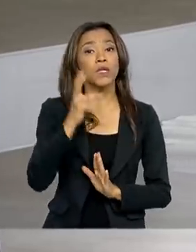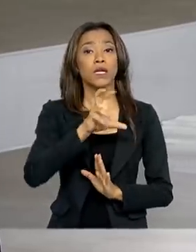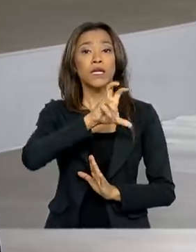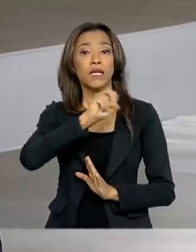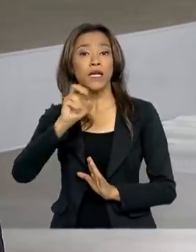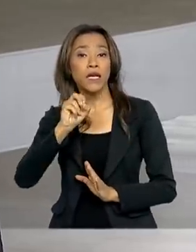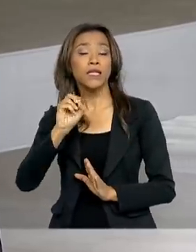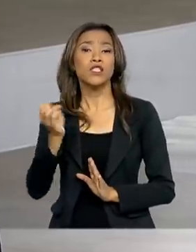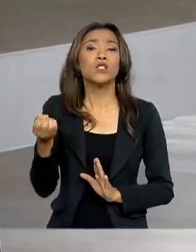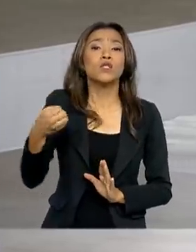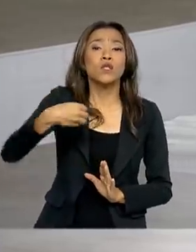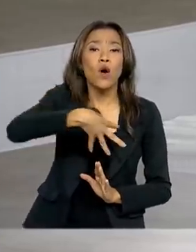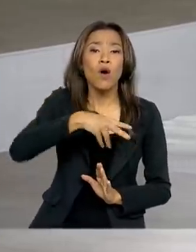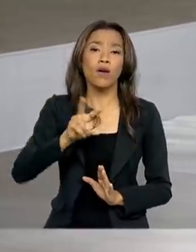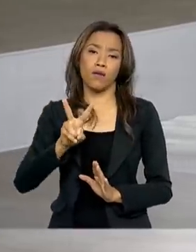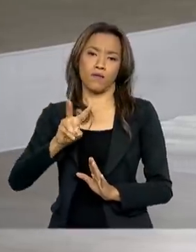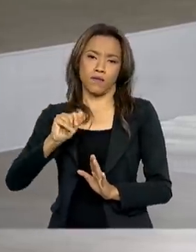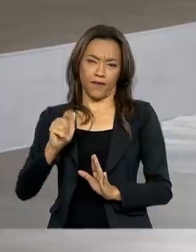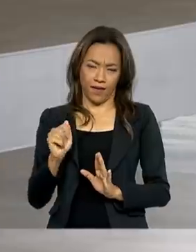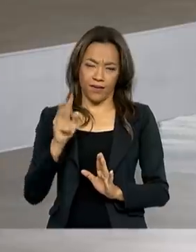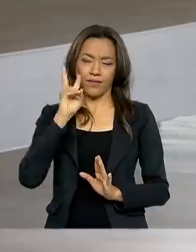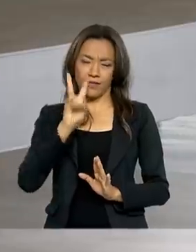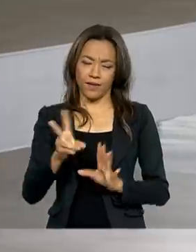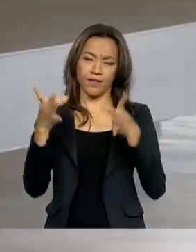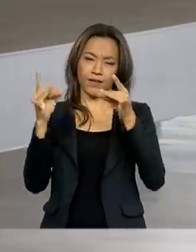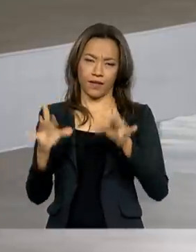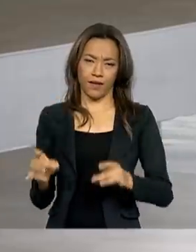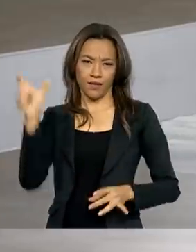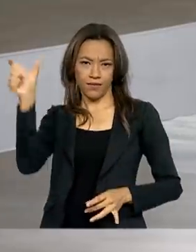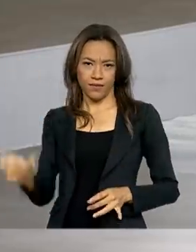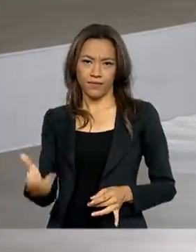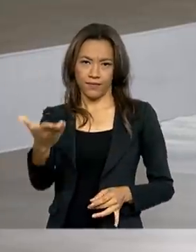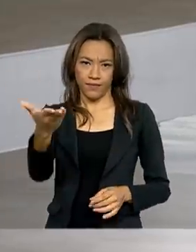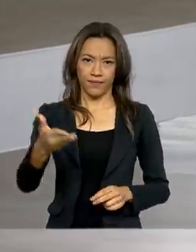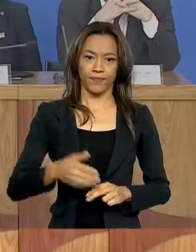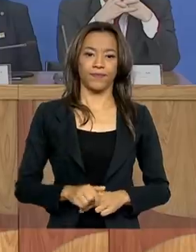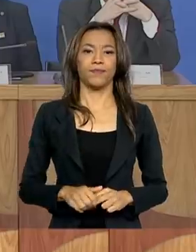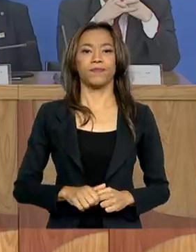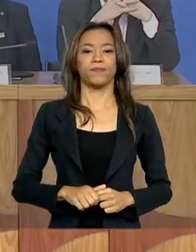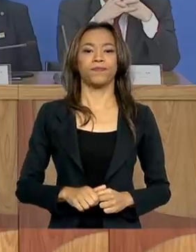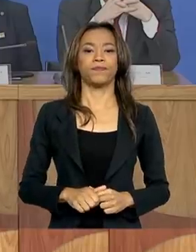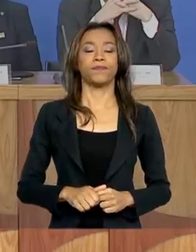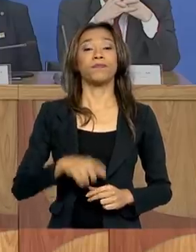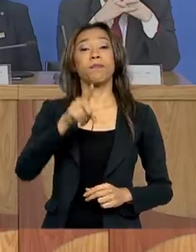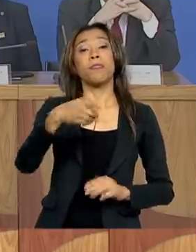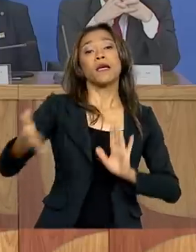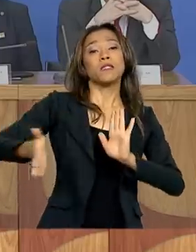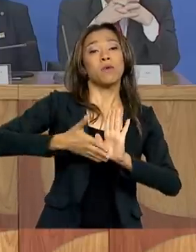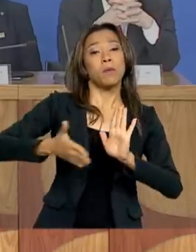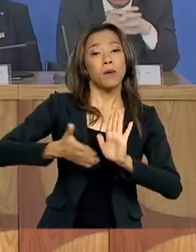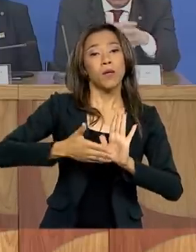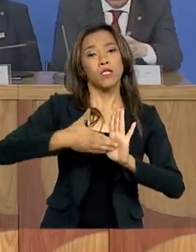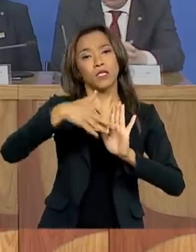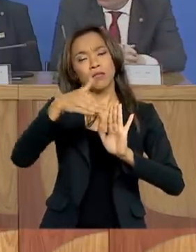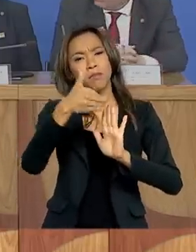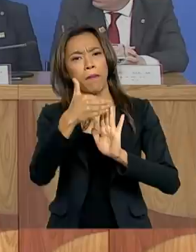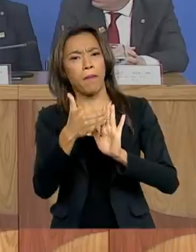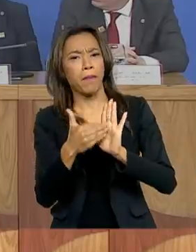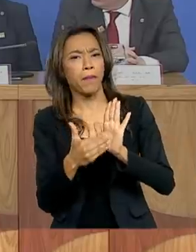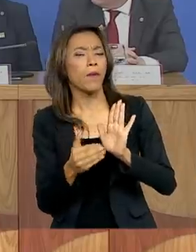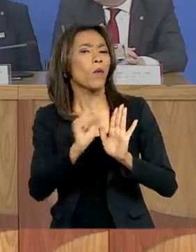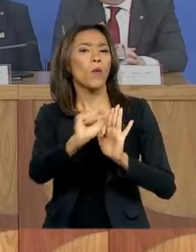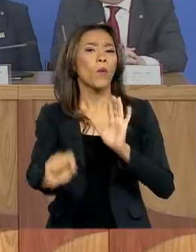novas vagas. O repórter Pablo Mundin tem os detalhes. Entre as propostas, a medida estabelece a